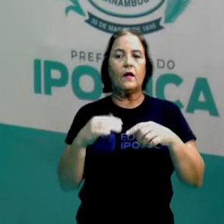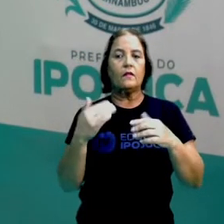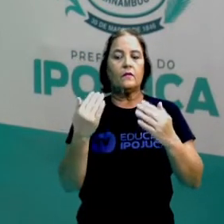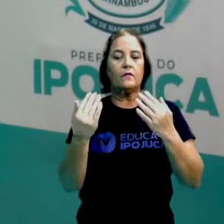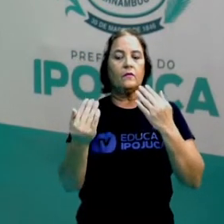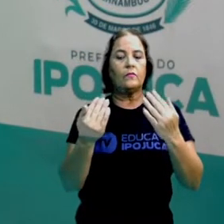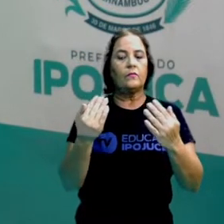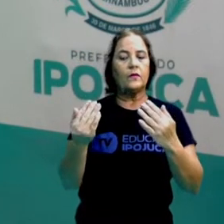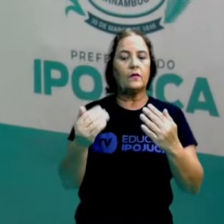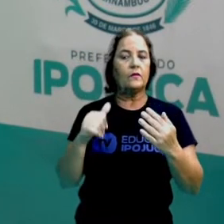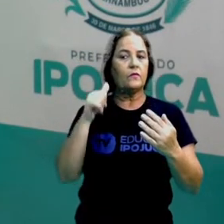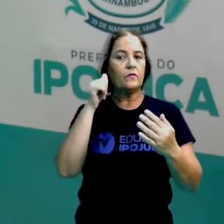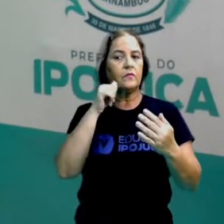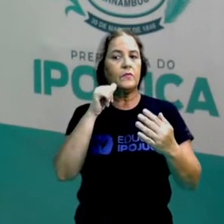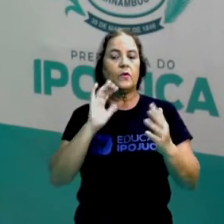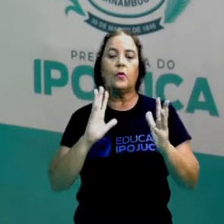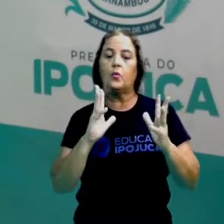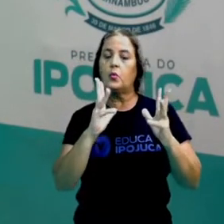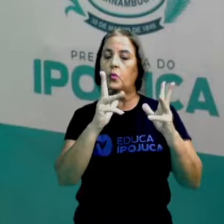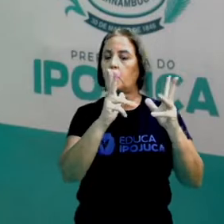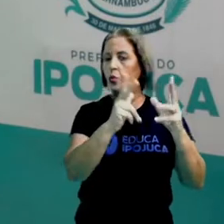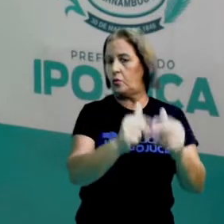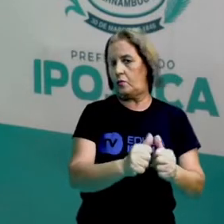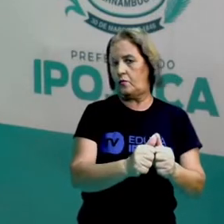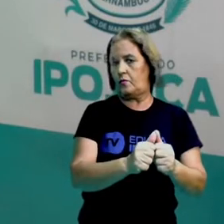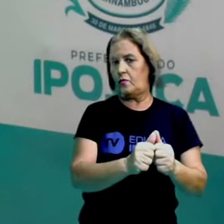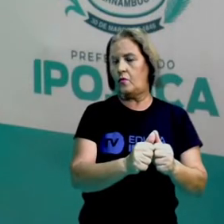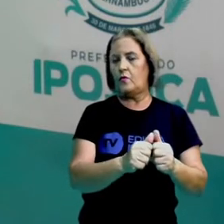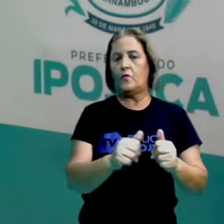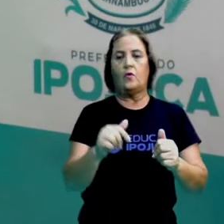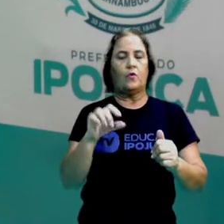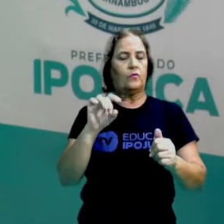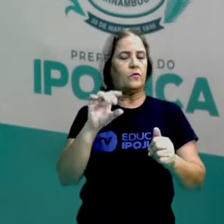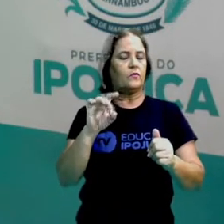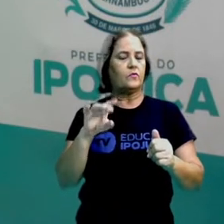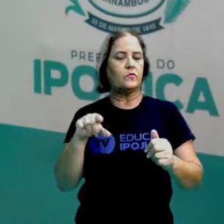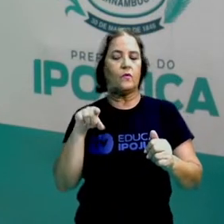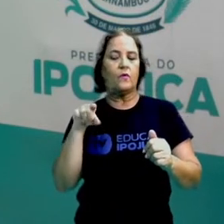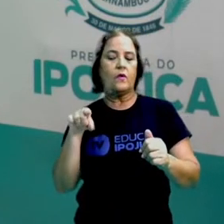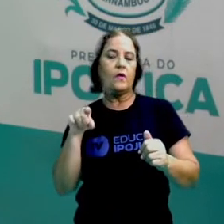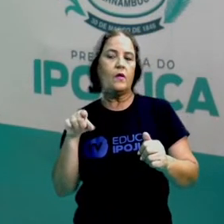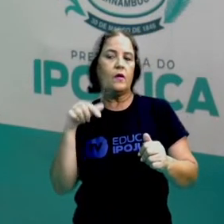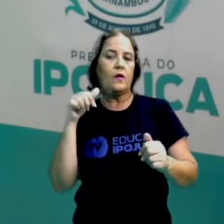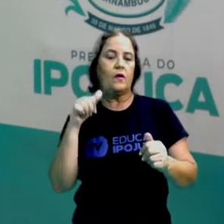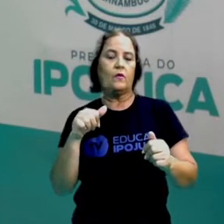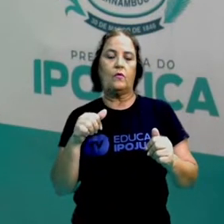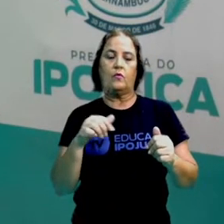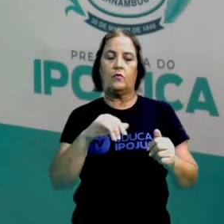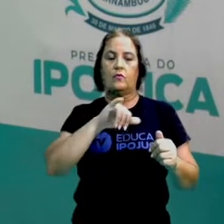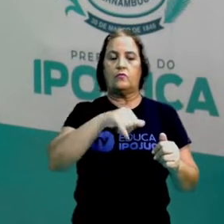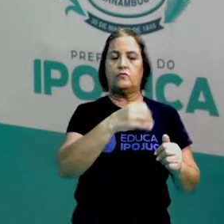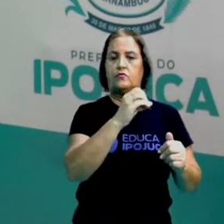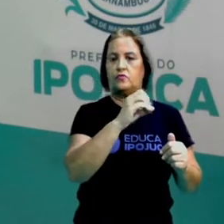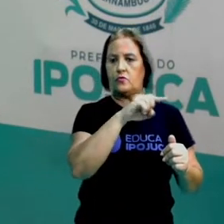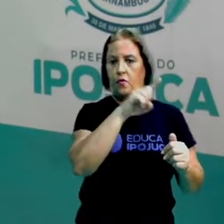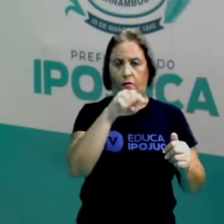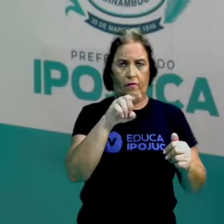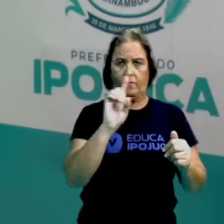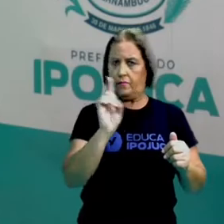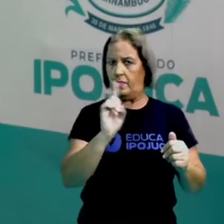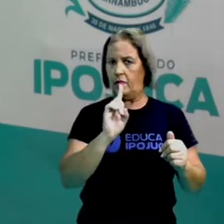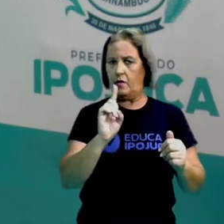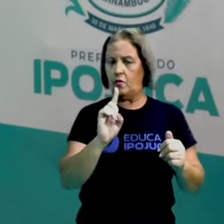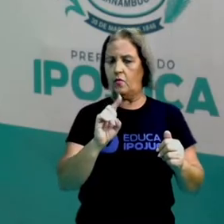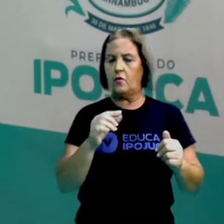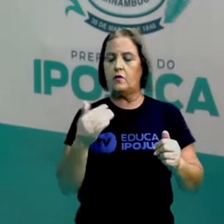a sala completa. Não é só Mary com Joana ou com João. Estou comparando ela com toda a sala